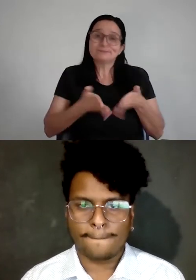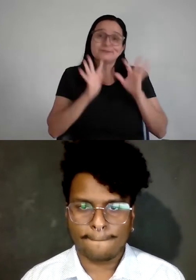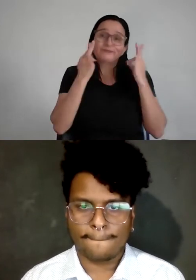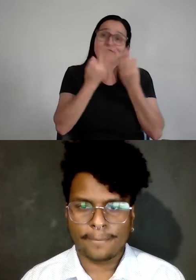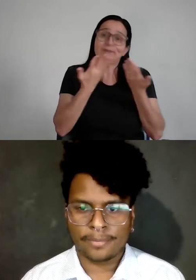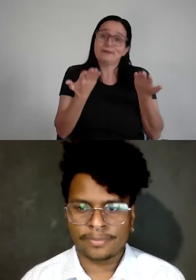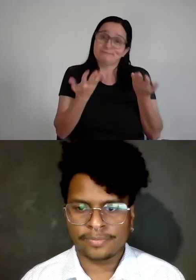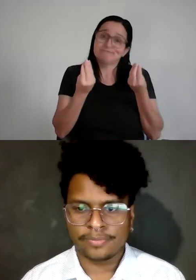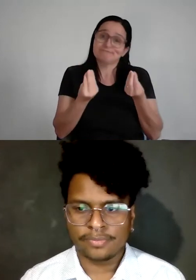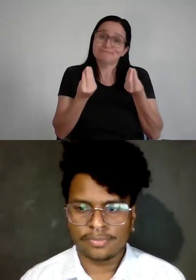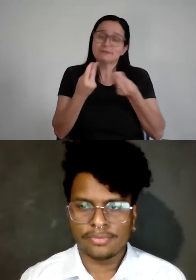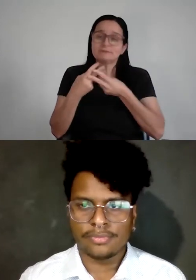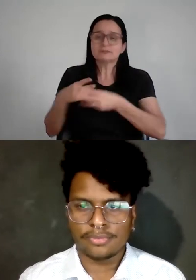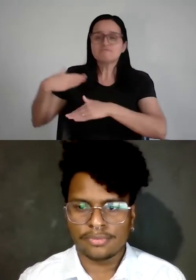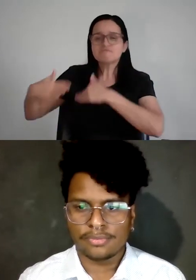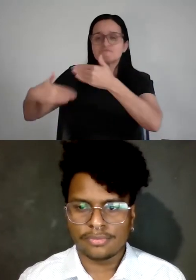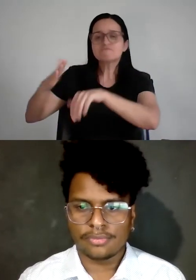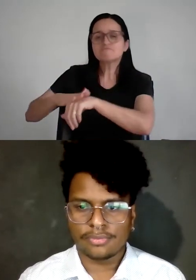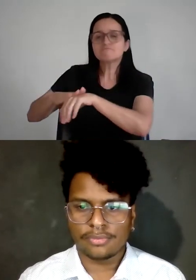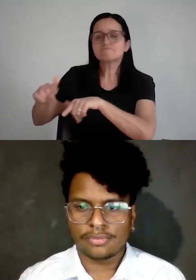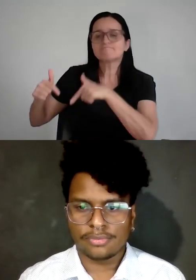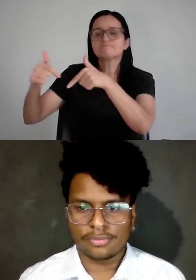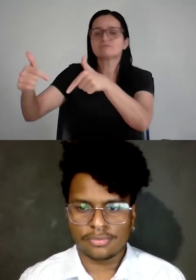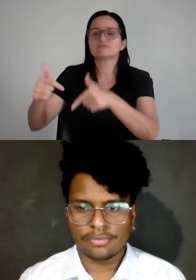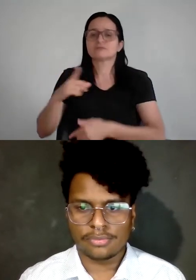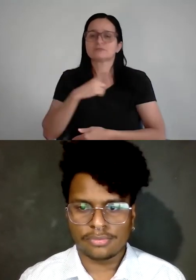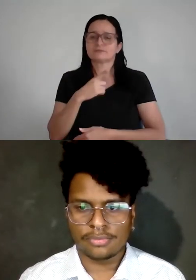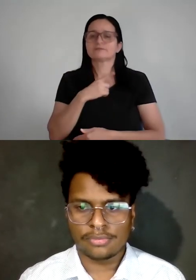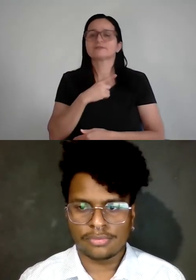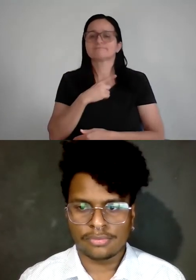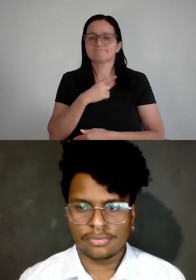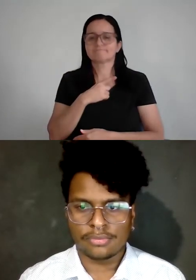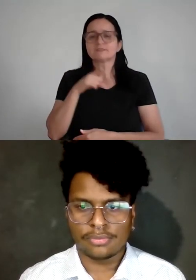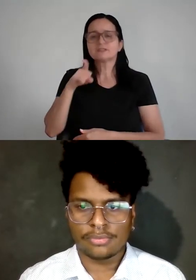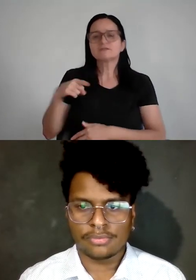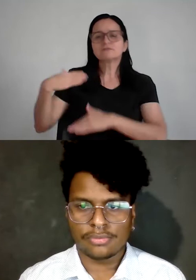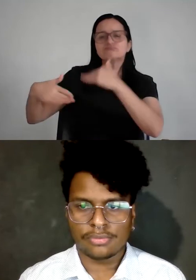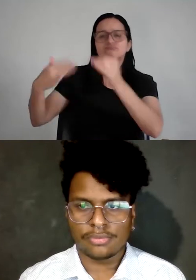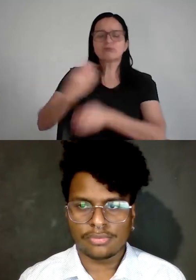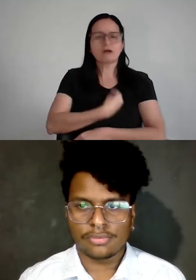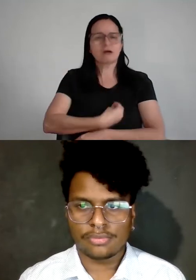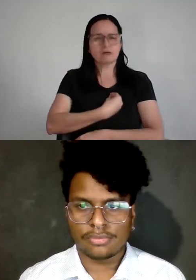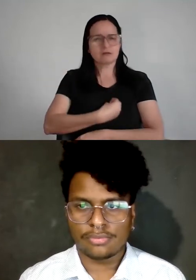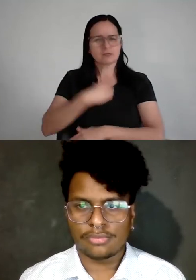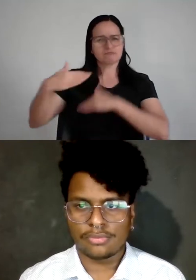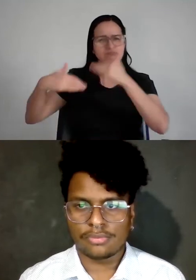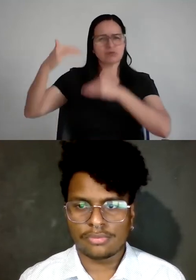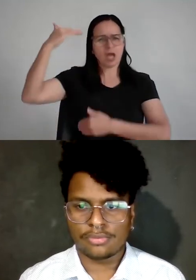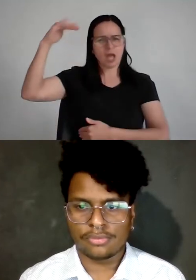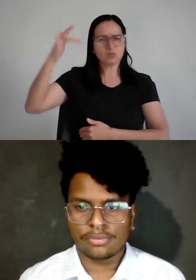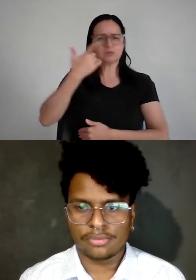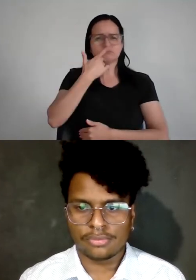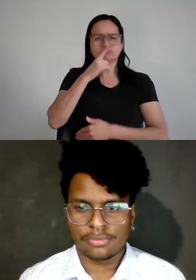Então, isso é um trabalho que vem desde o berço, tá? Agora, você está na vida adulta, o que eu recomendo às pessoas é o seguinte, pequenas vitórias,